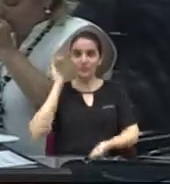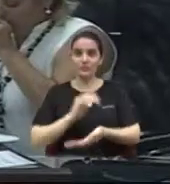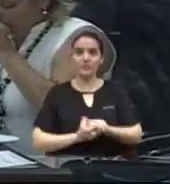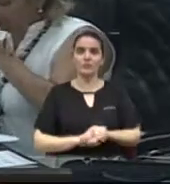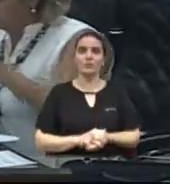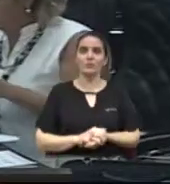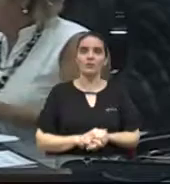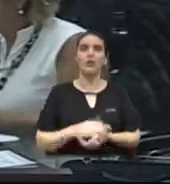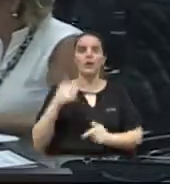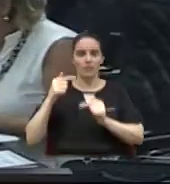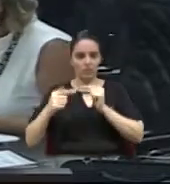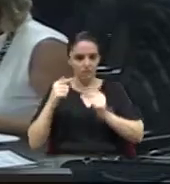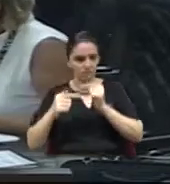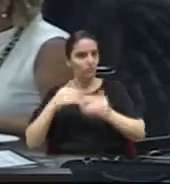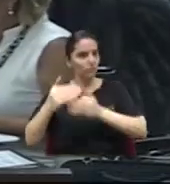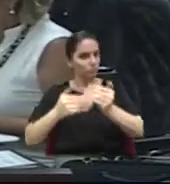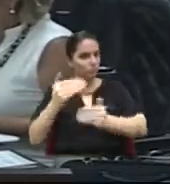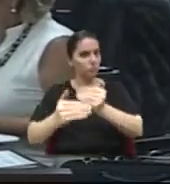Continua a discussão.